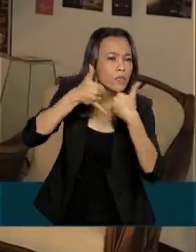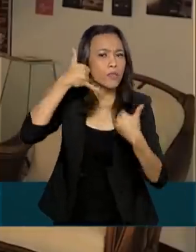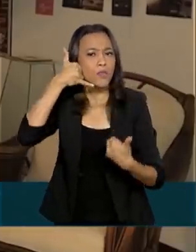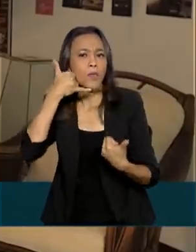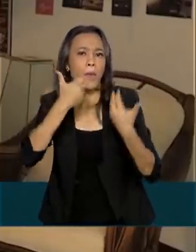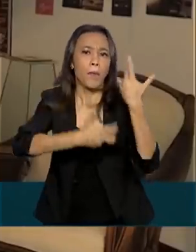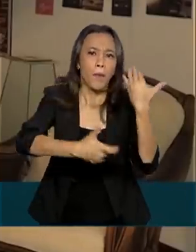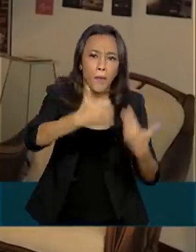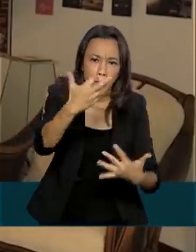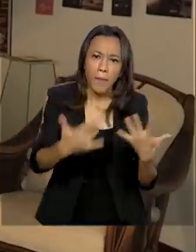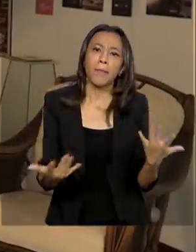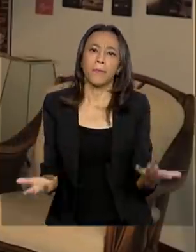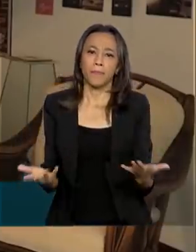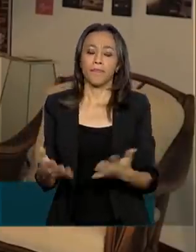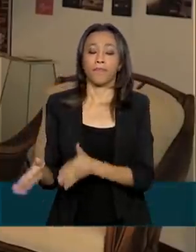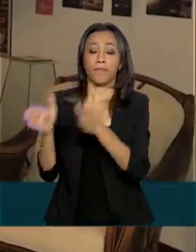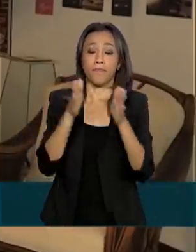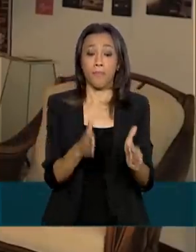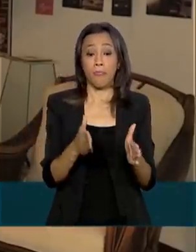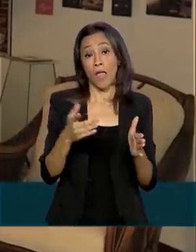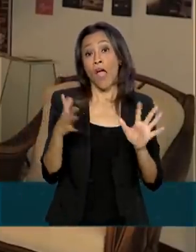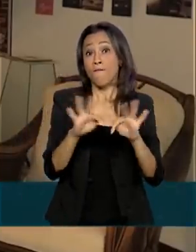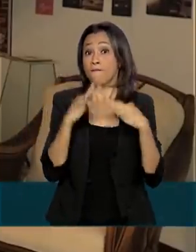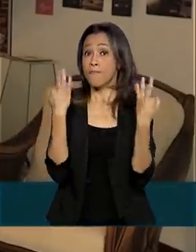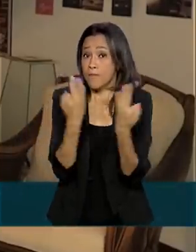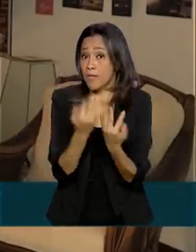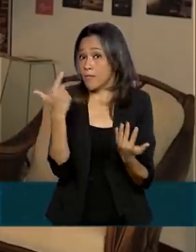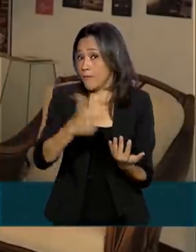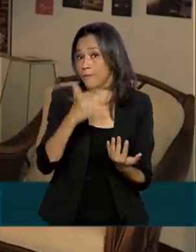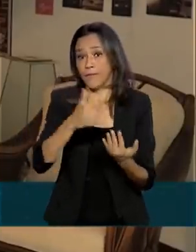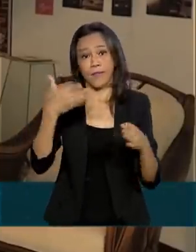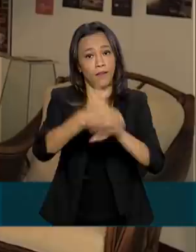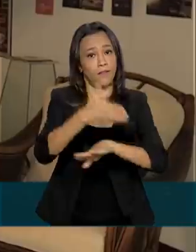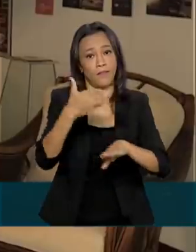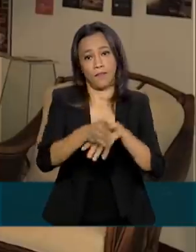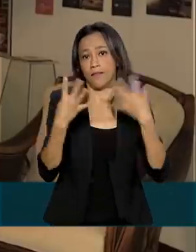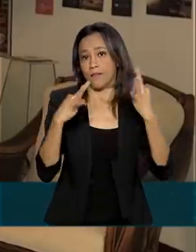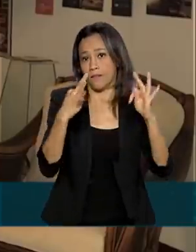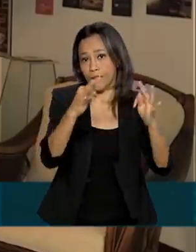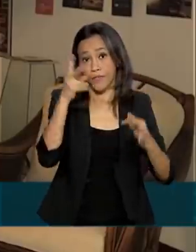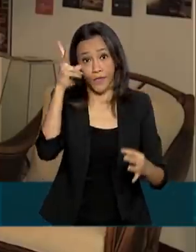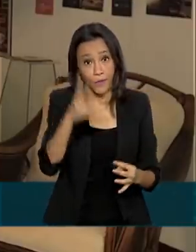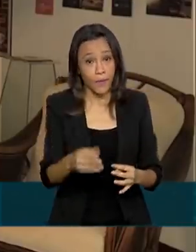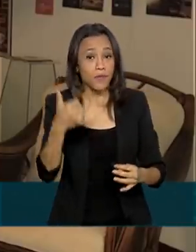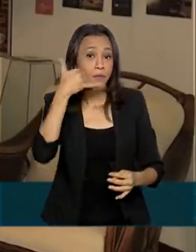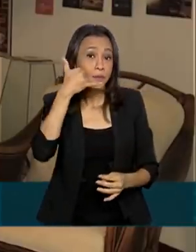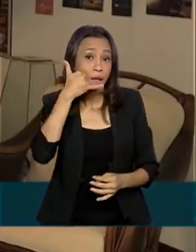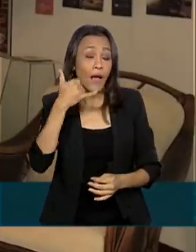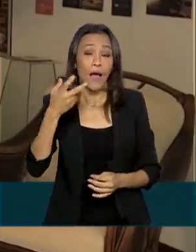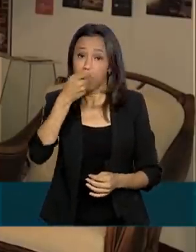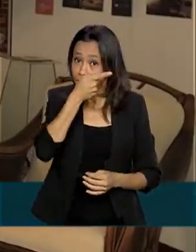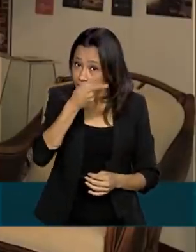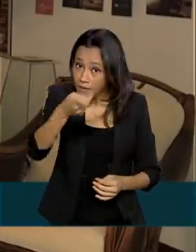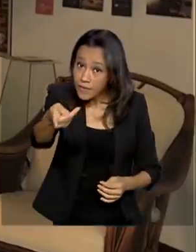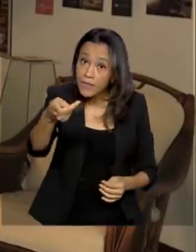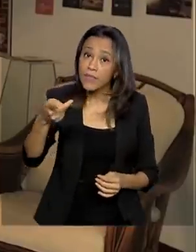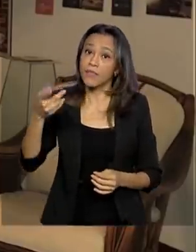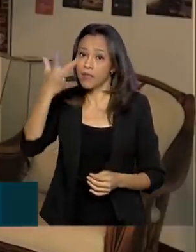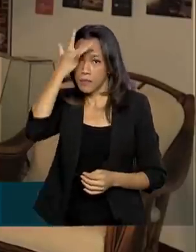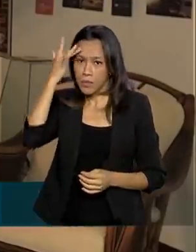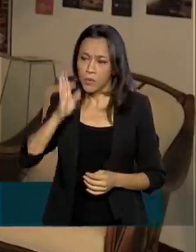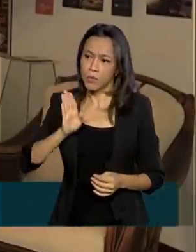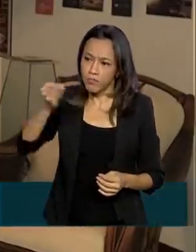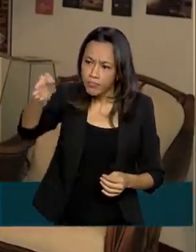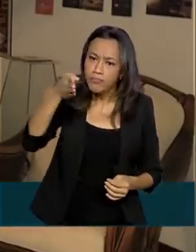casos de famílias que não têm acesso a tecnologias como celulares, as visitas dos agentes às residências